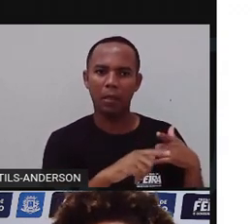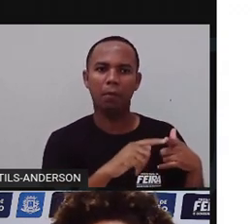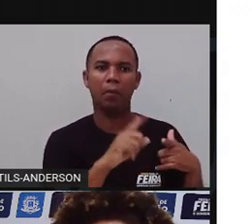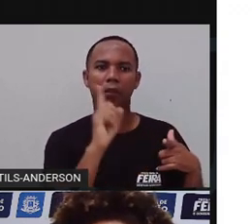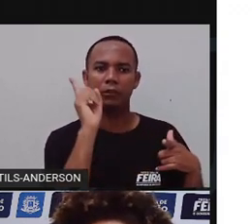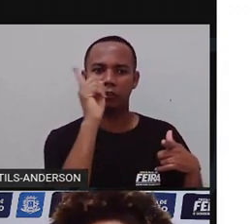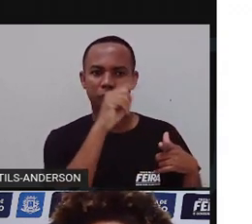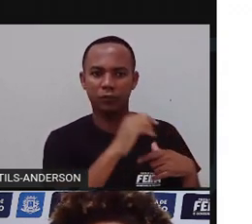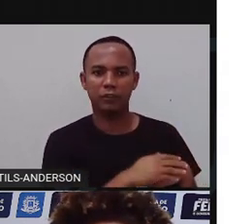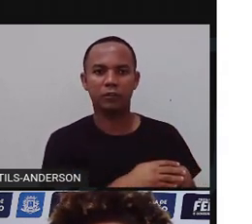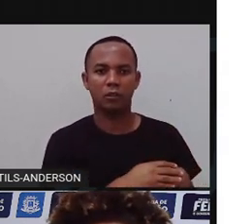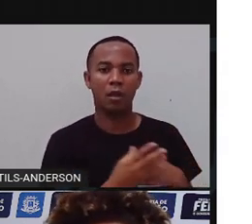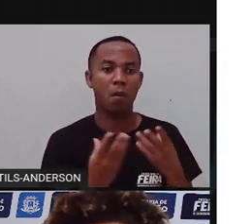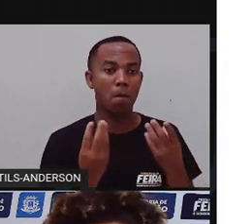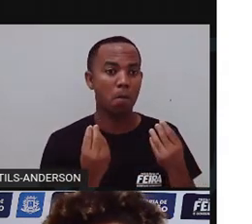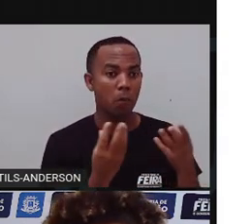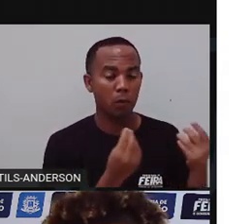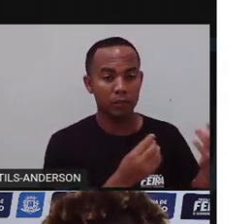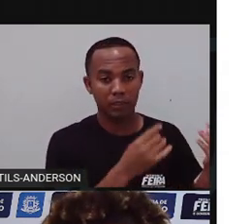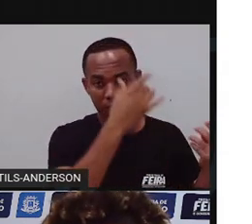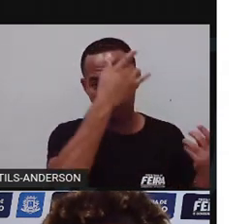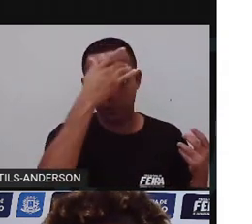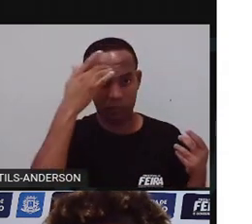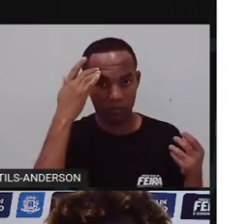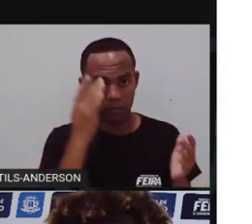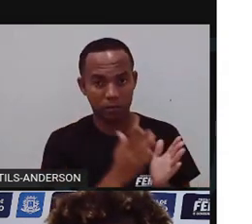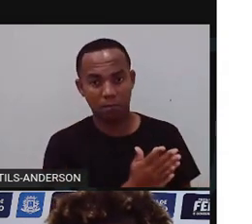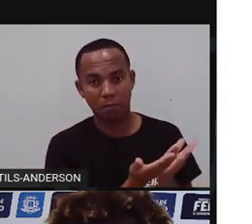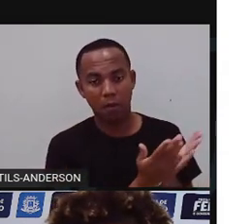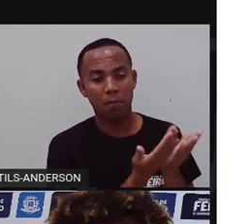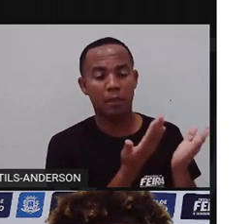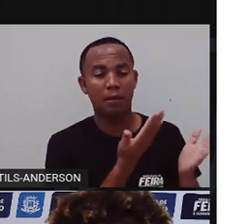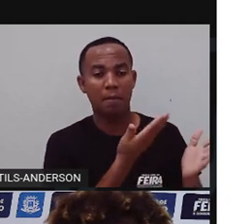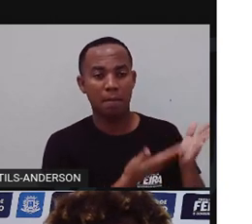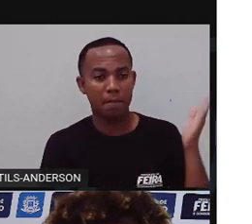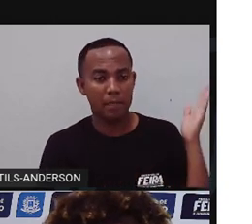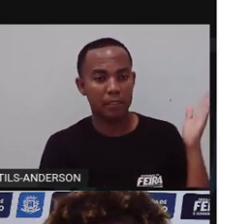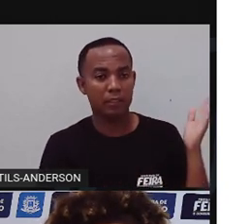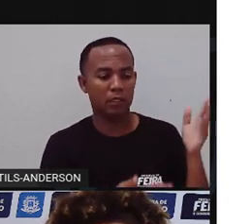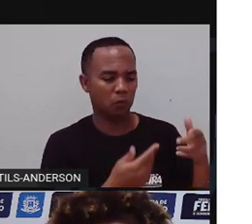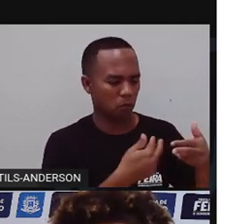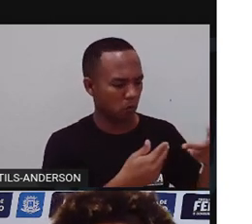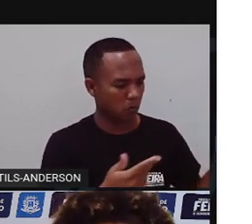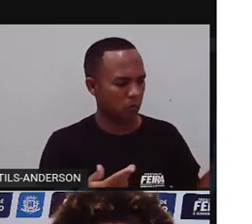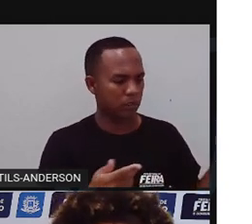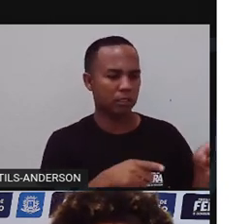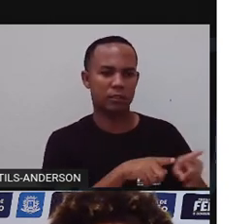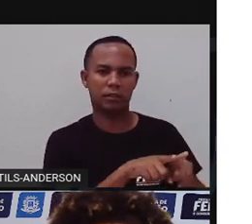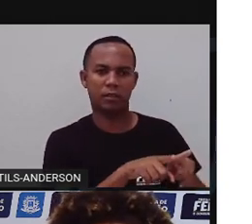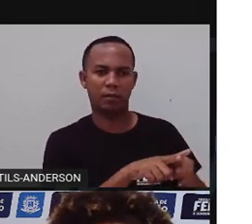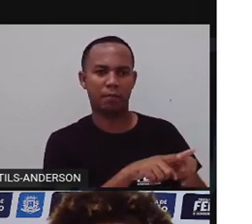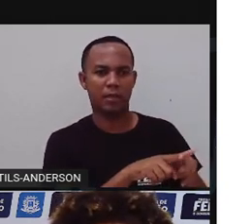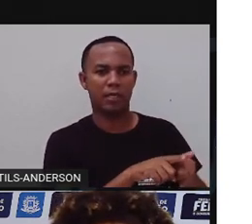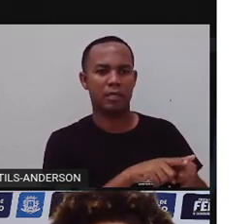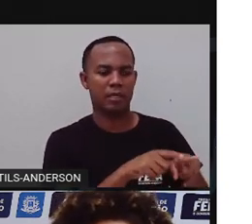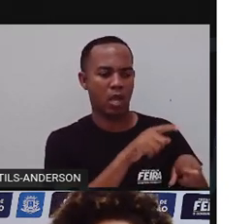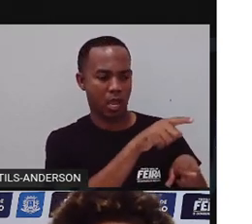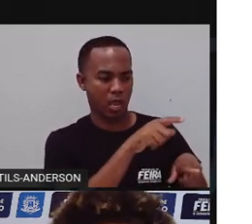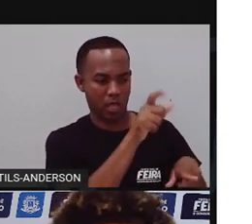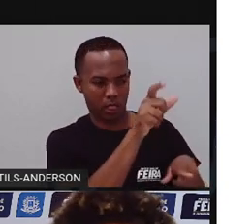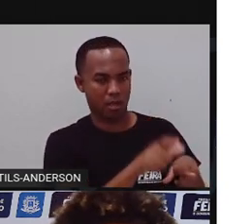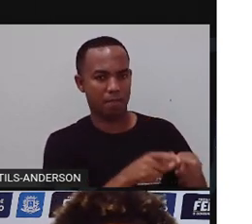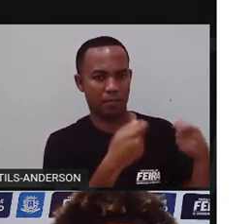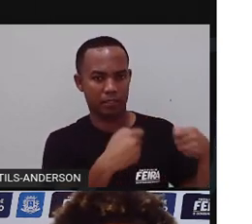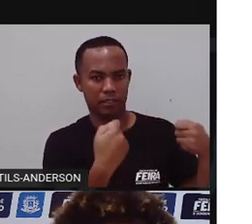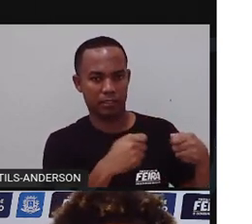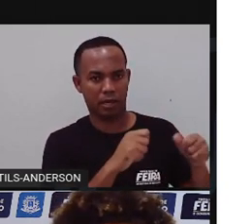pois muitas pessoas pobres perderam seus móveis e eletrodomésticos com aquela enchente. Suji resolveu mudar seu comportamento e